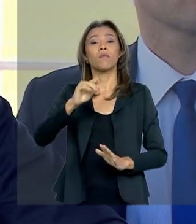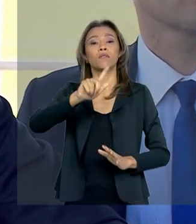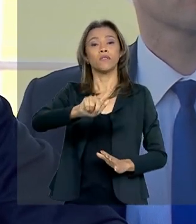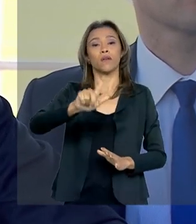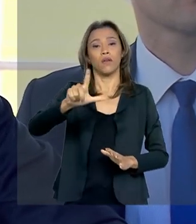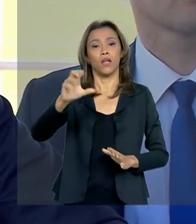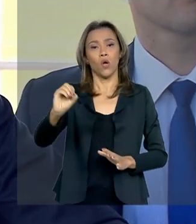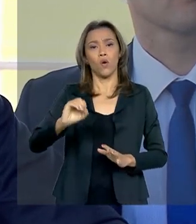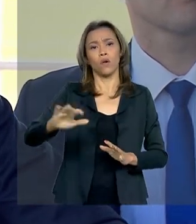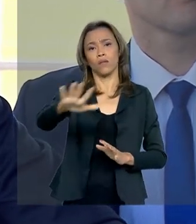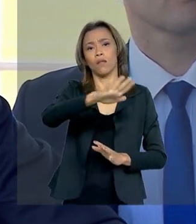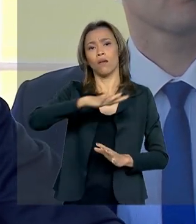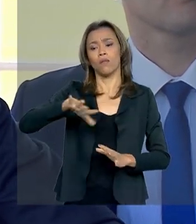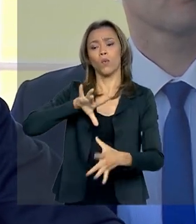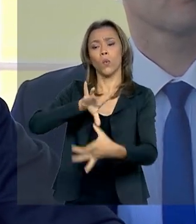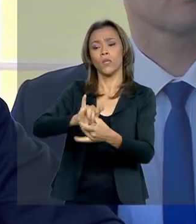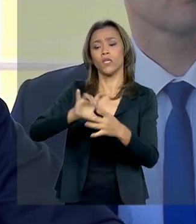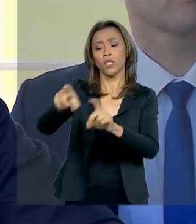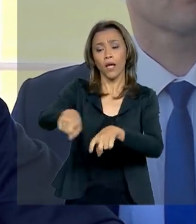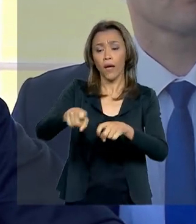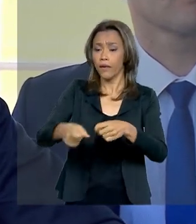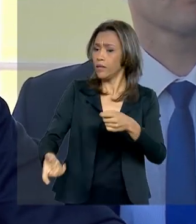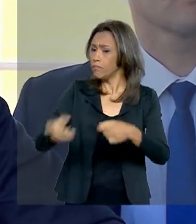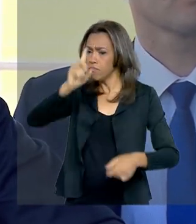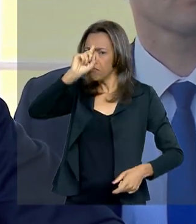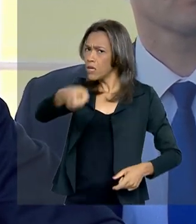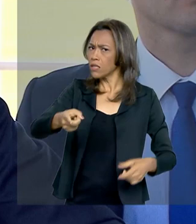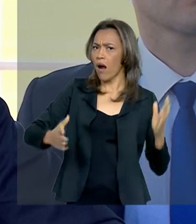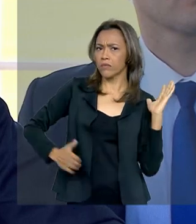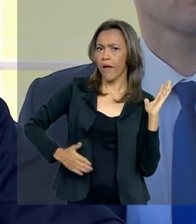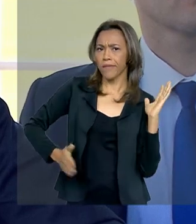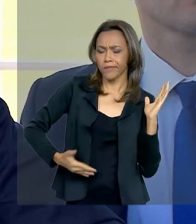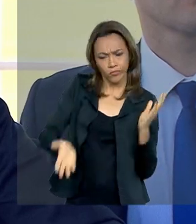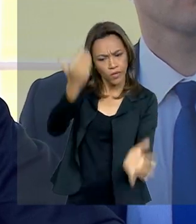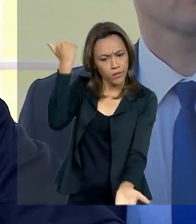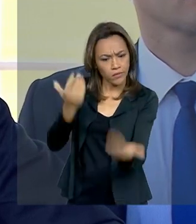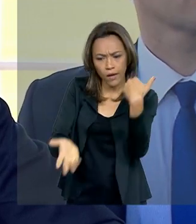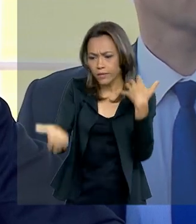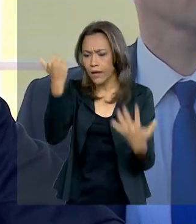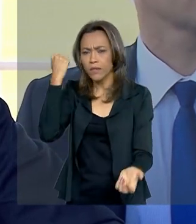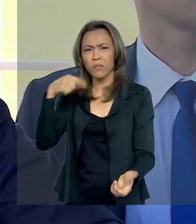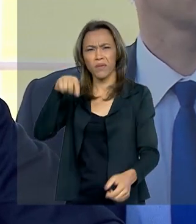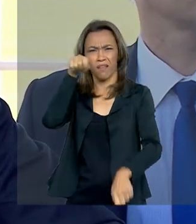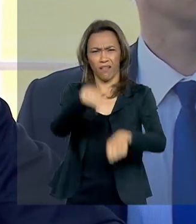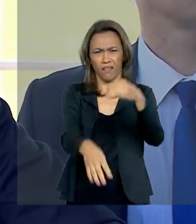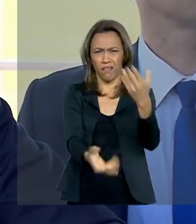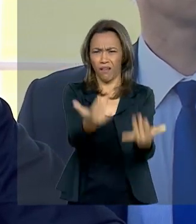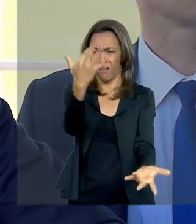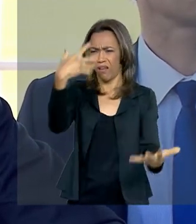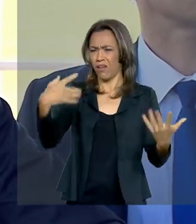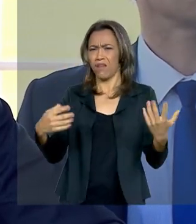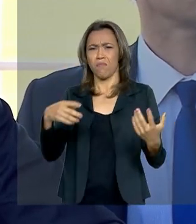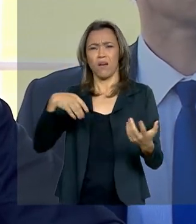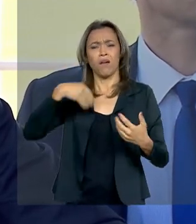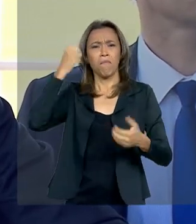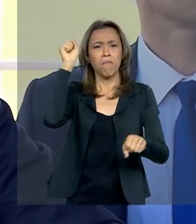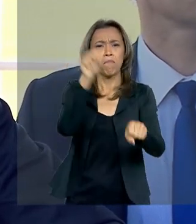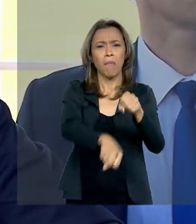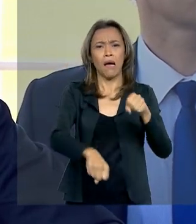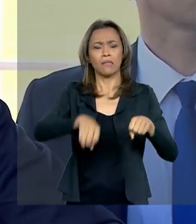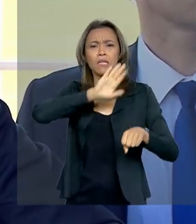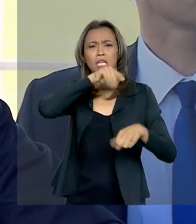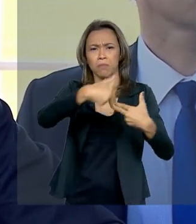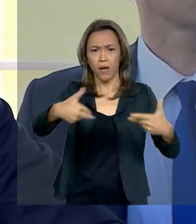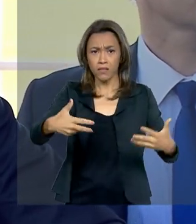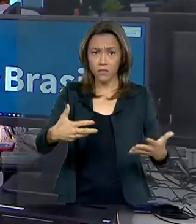para chegar e tirar o cara da propriedade do cara. O cara invade uma fazenda, queima o gado, depreda patrimônio, mata animais e